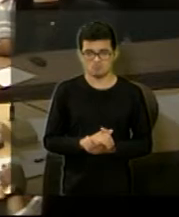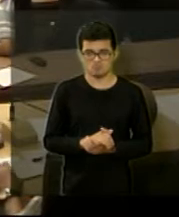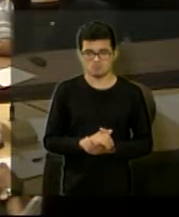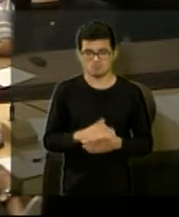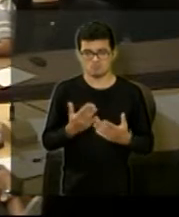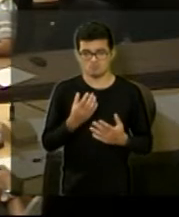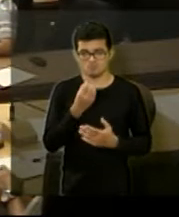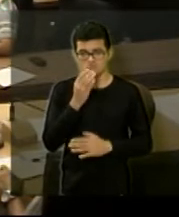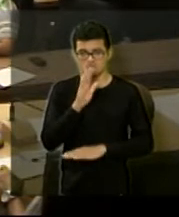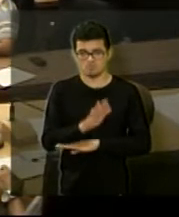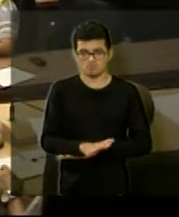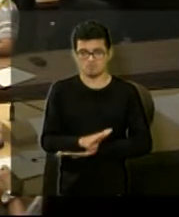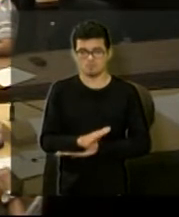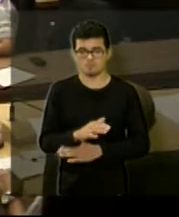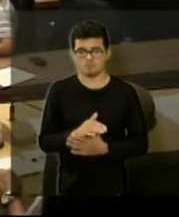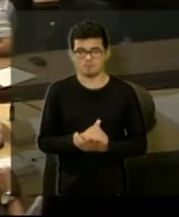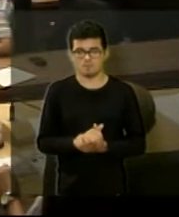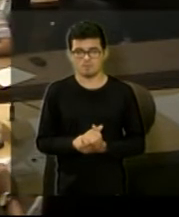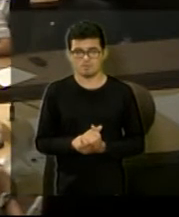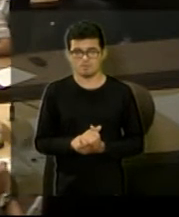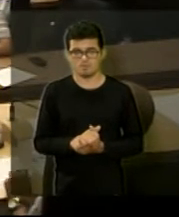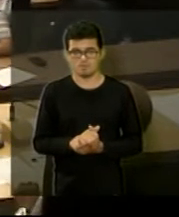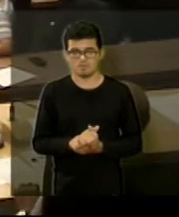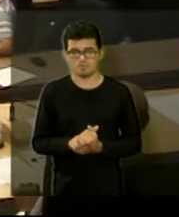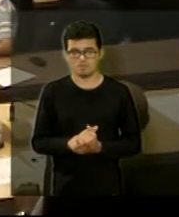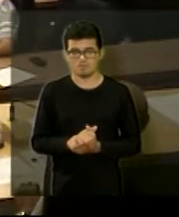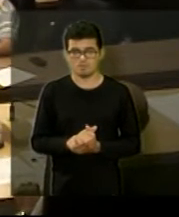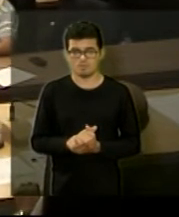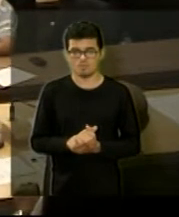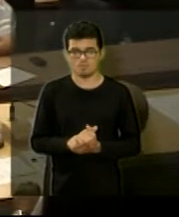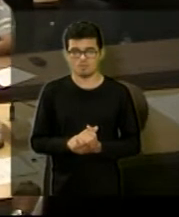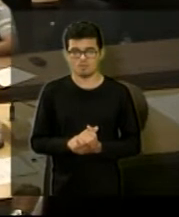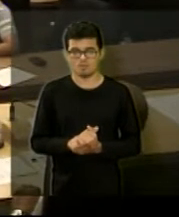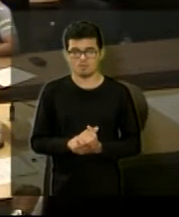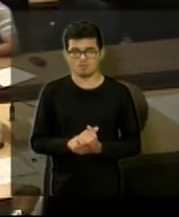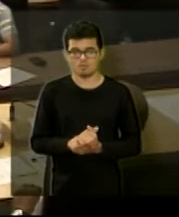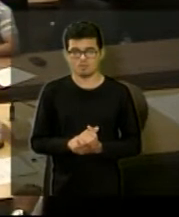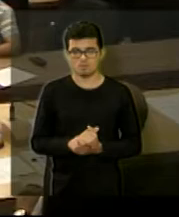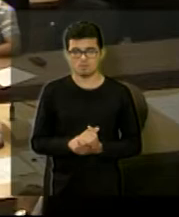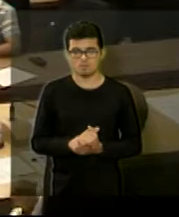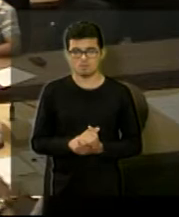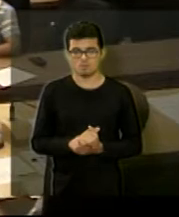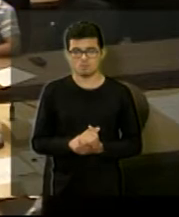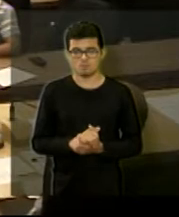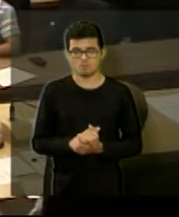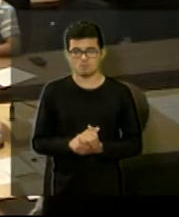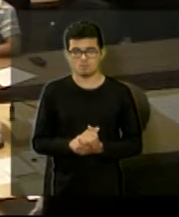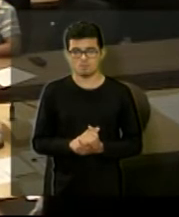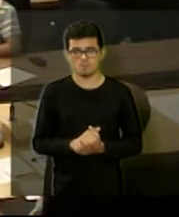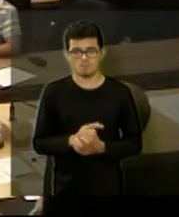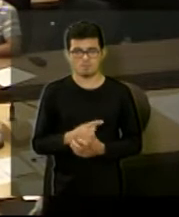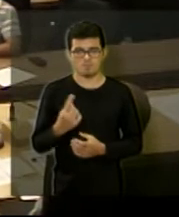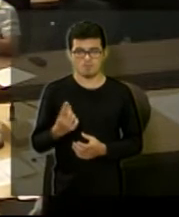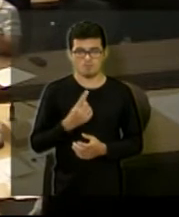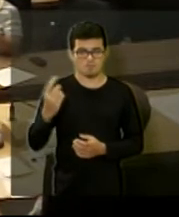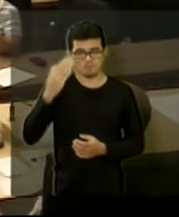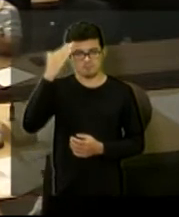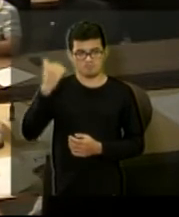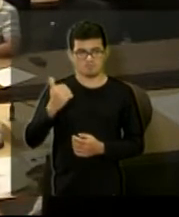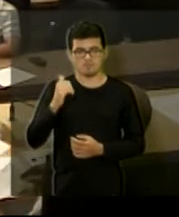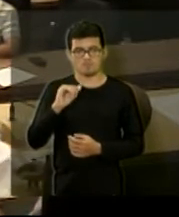Ronaldo boa tarde você e ao Pifer obrigado Ronaldo a gente sabe que